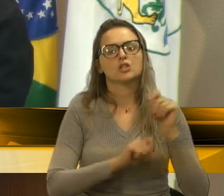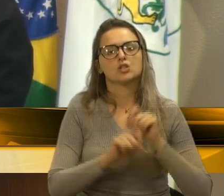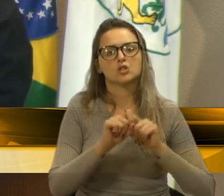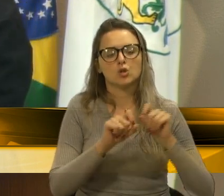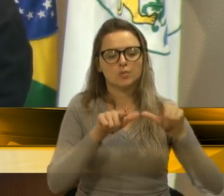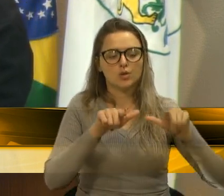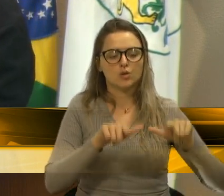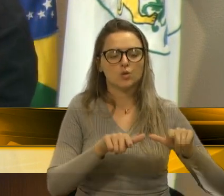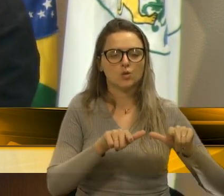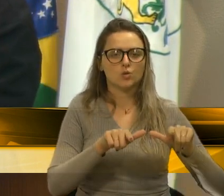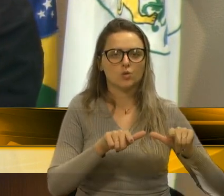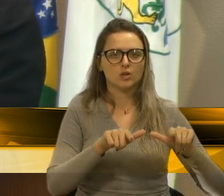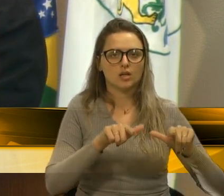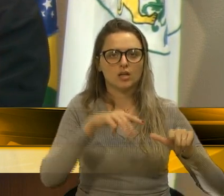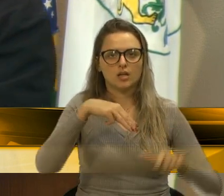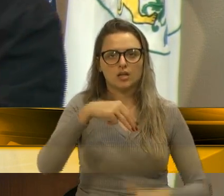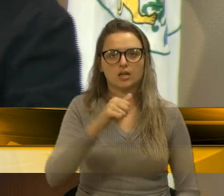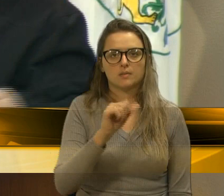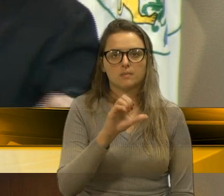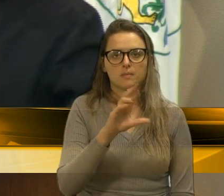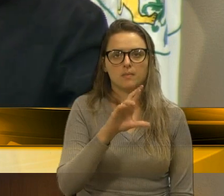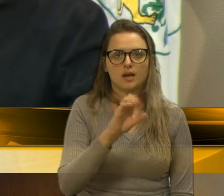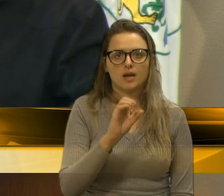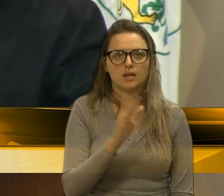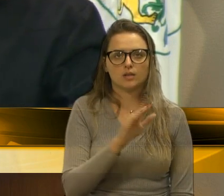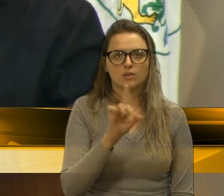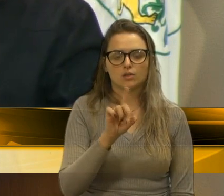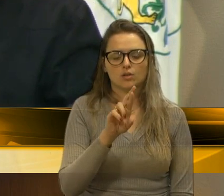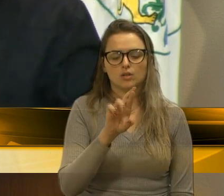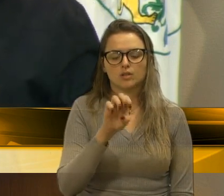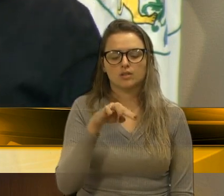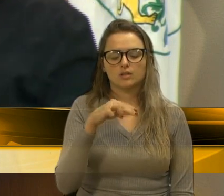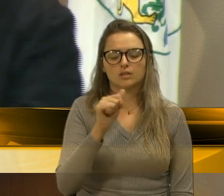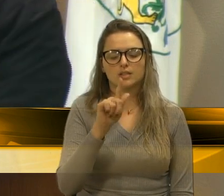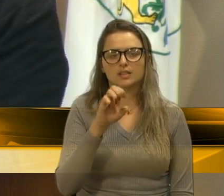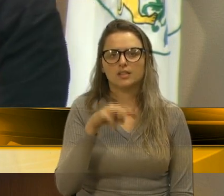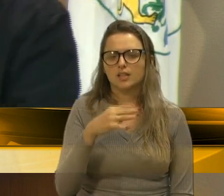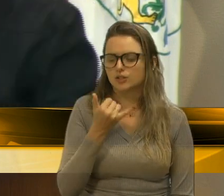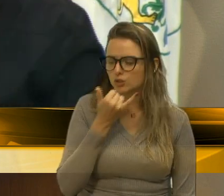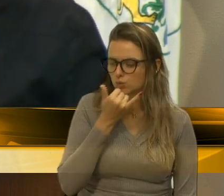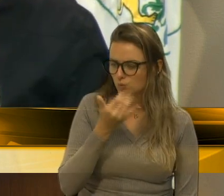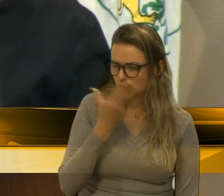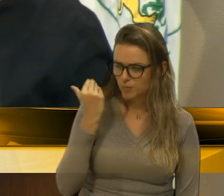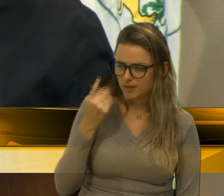-drenagem, drenagem, perdão, vereadora Denise, como é que é?